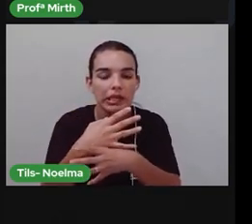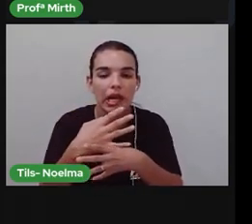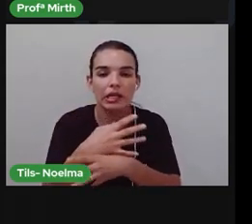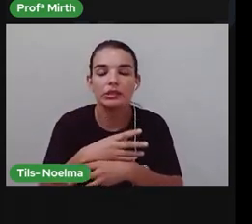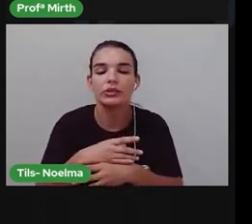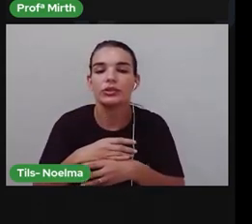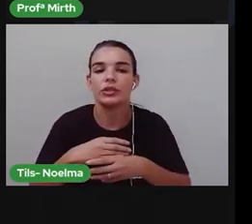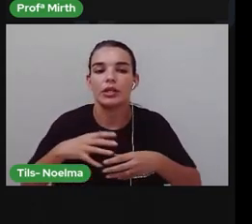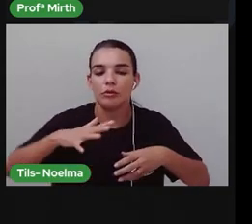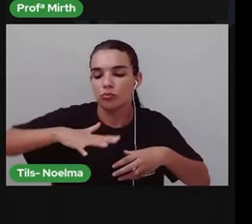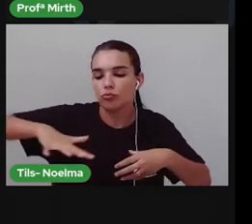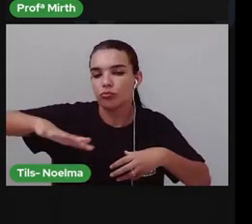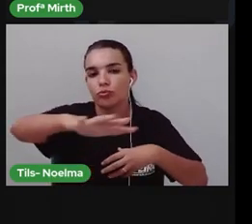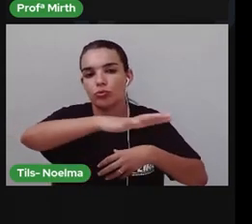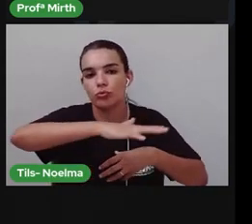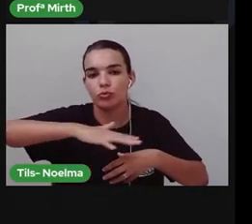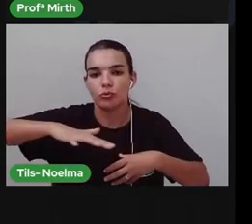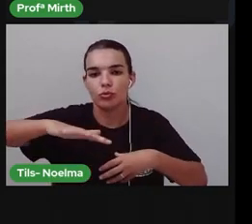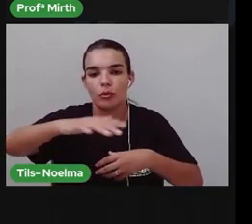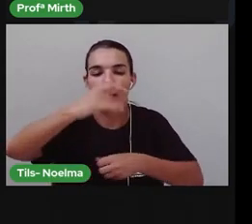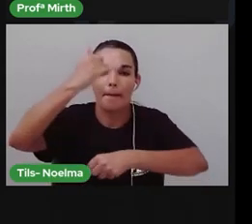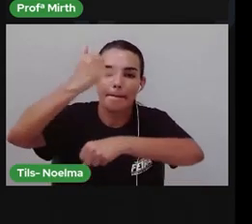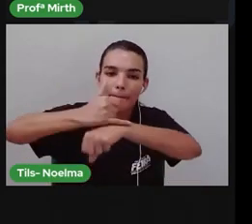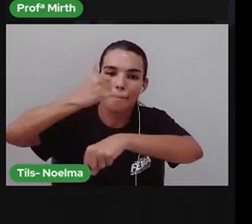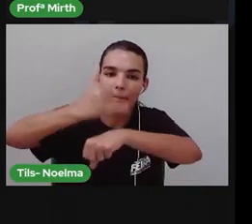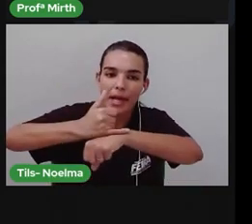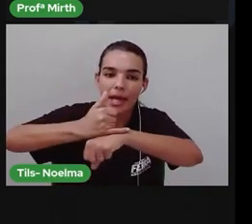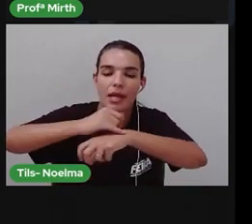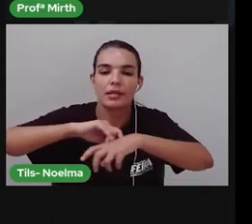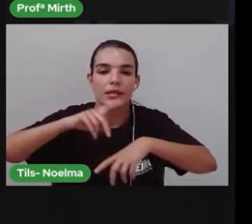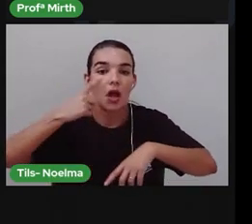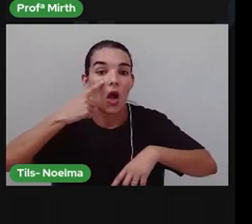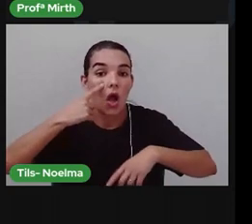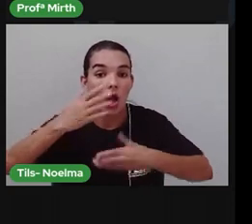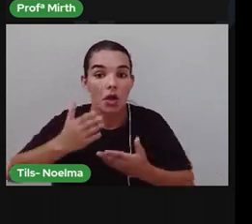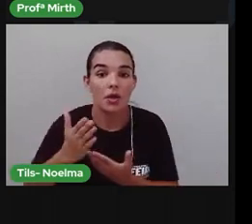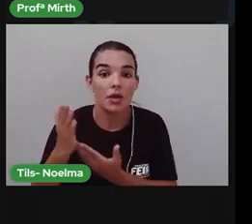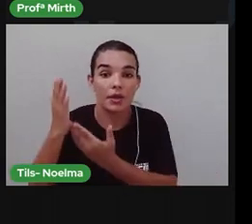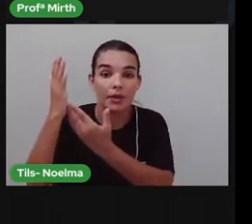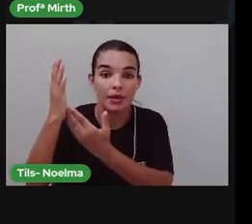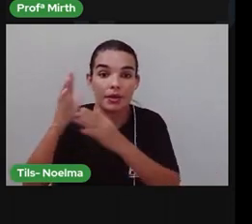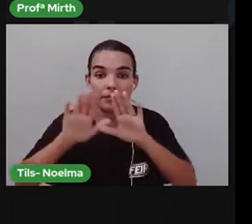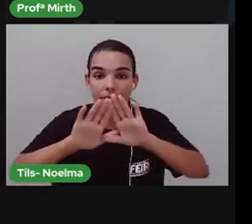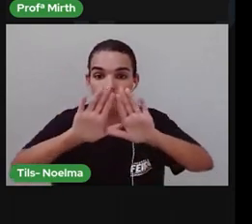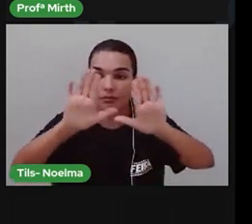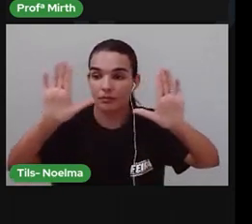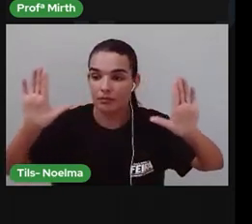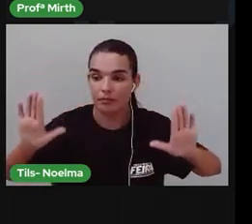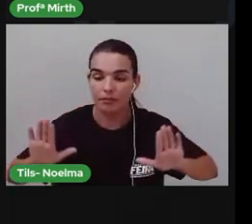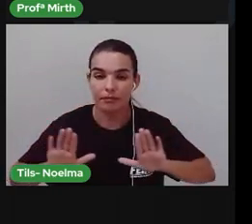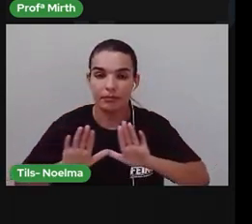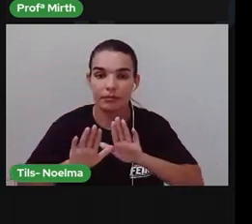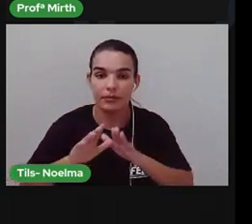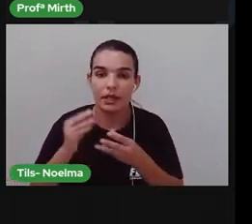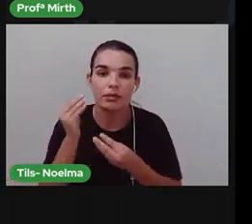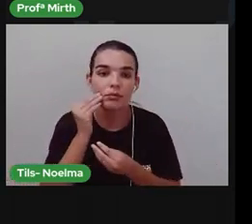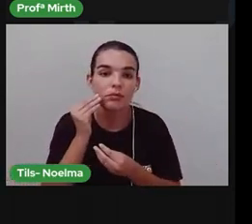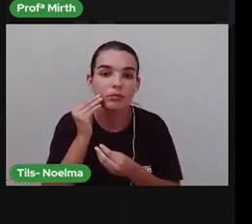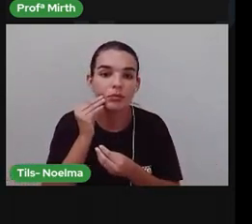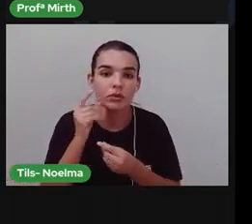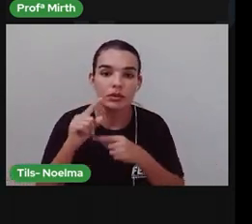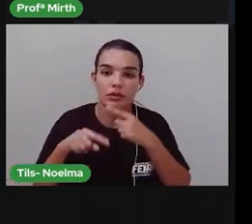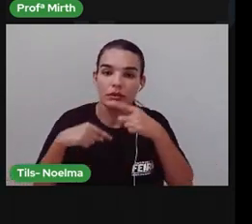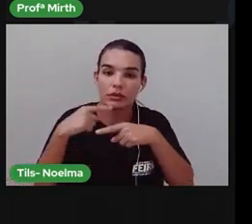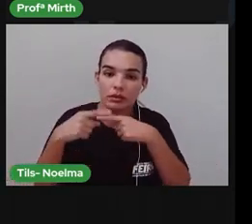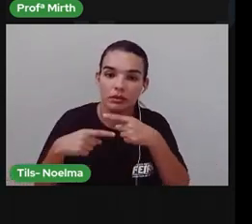extração Comercial De pedras Essas Lajotinhas Usadas Como piso E revestimento Conservam Muito mais Do que dados